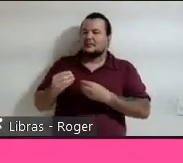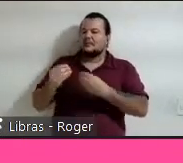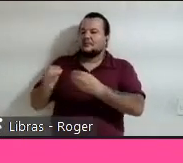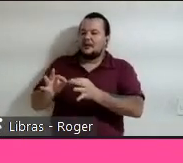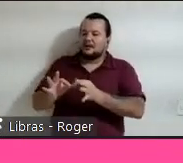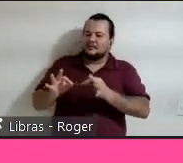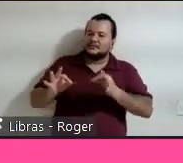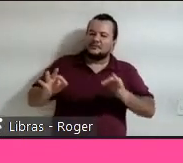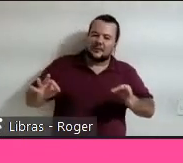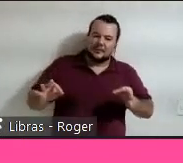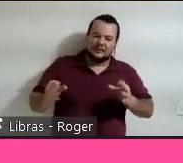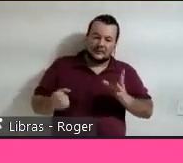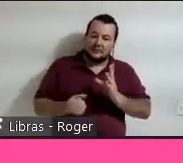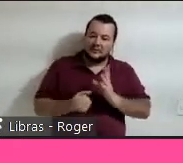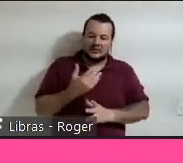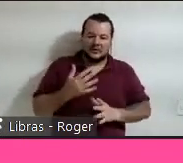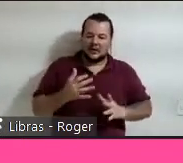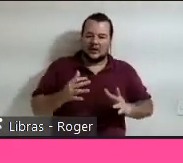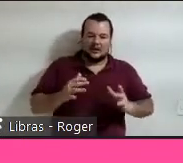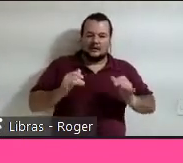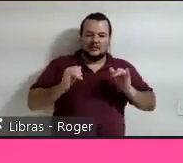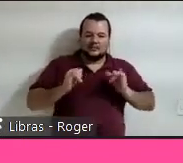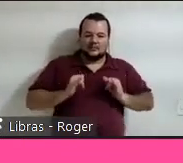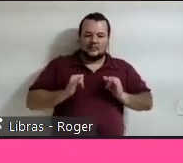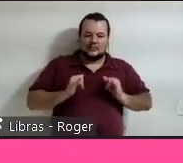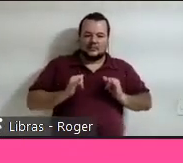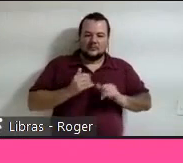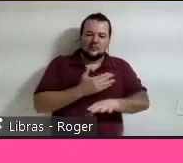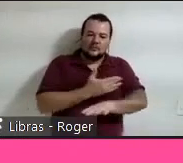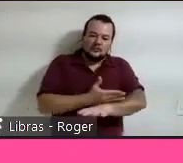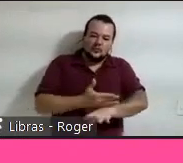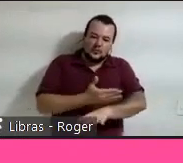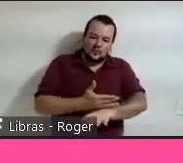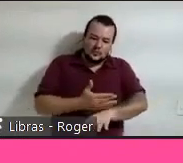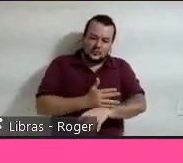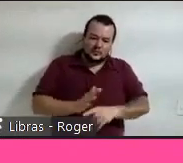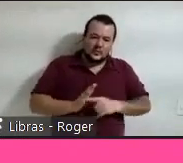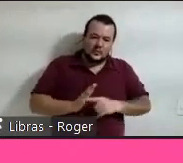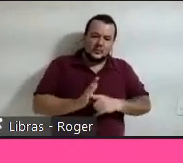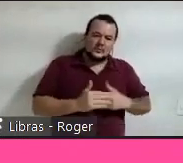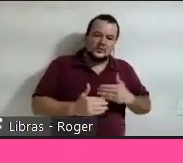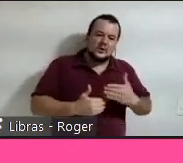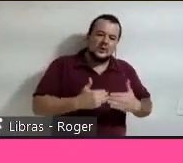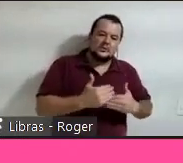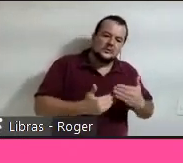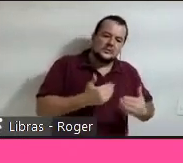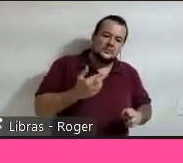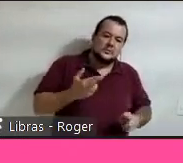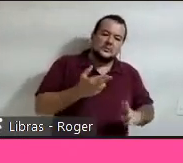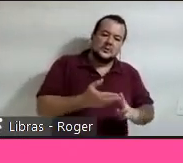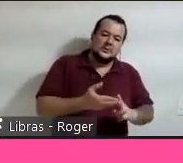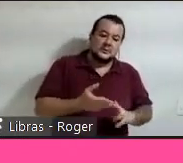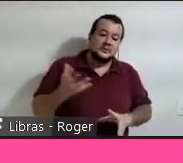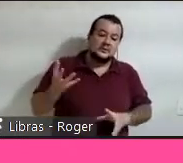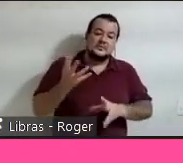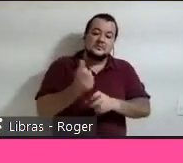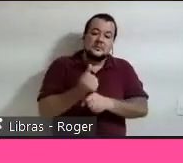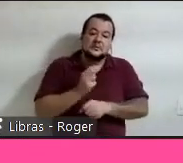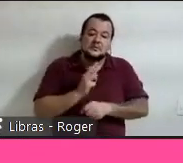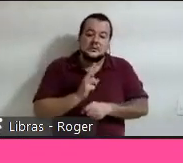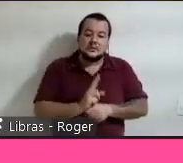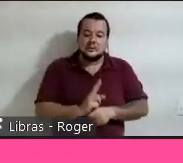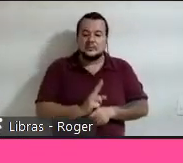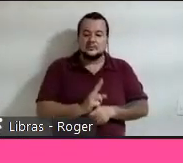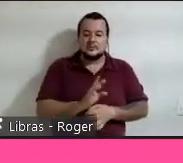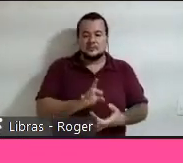esse hábito, definir desempenho de referência e começar a medir os nossos resultados em relação a